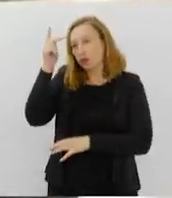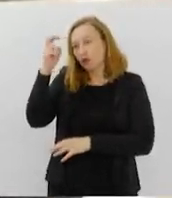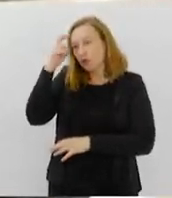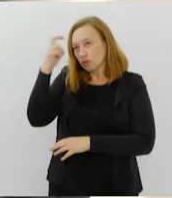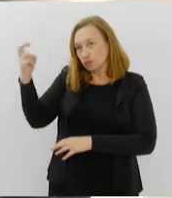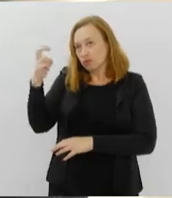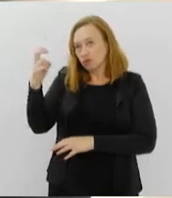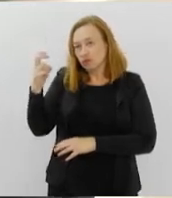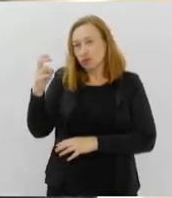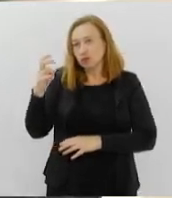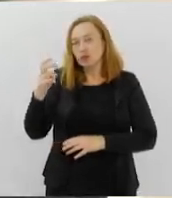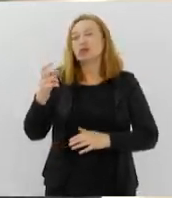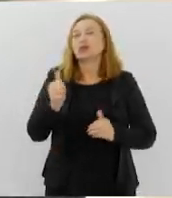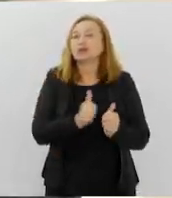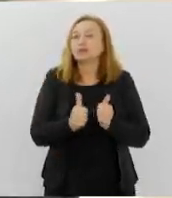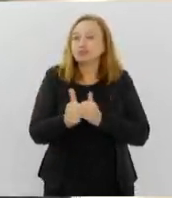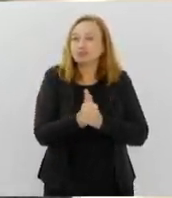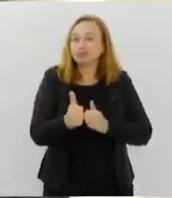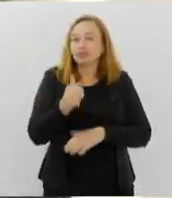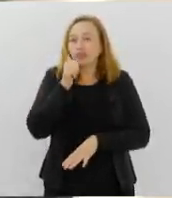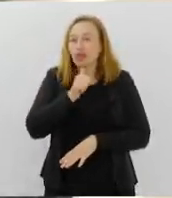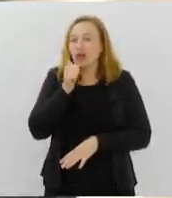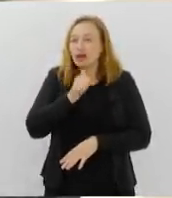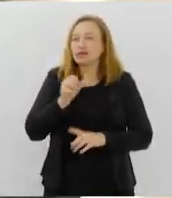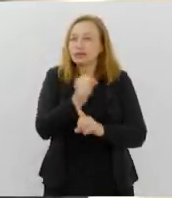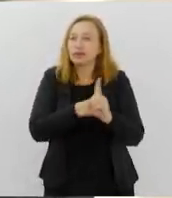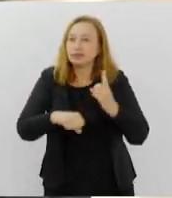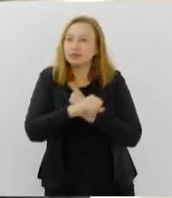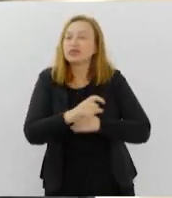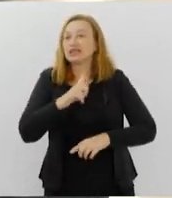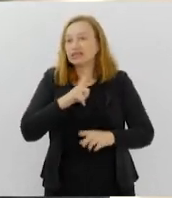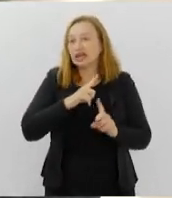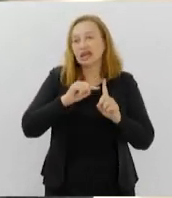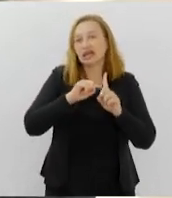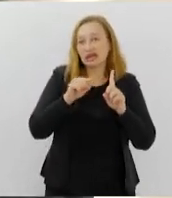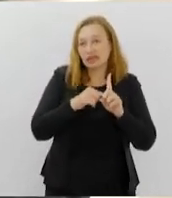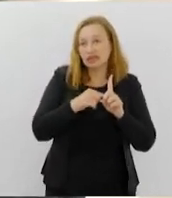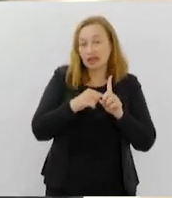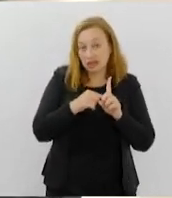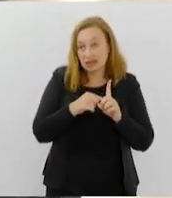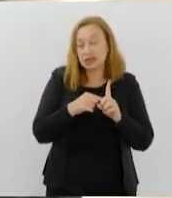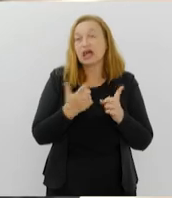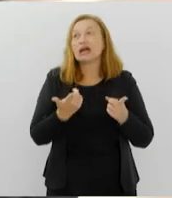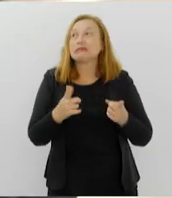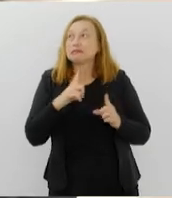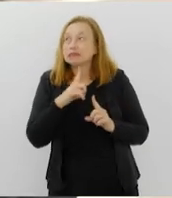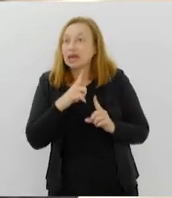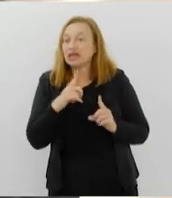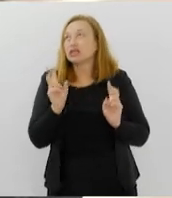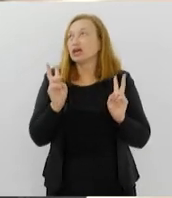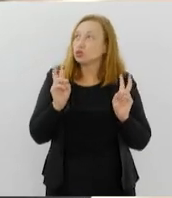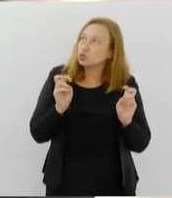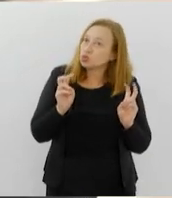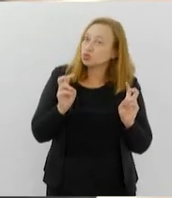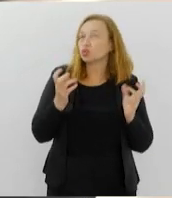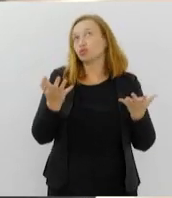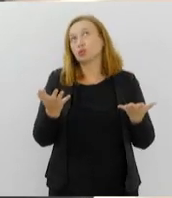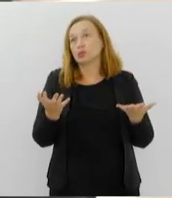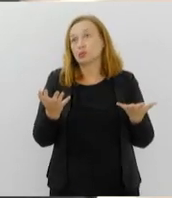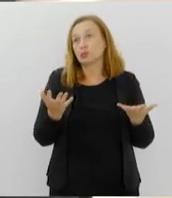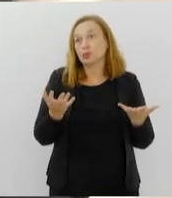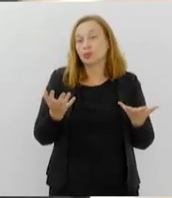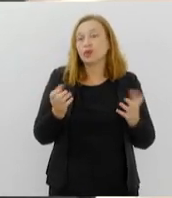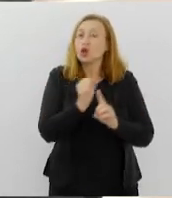mulher na sociedade. Então, a gente tem gravidez precoce, a gente tem questões muito